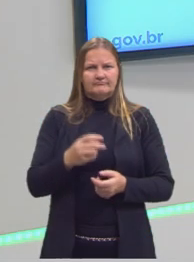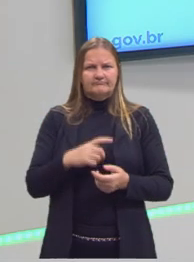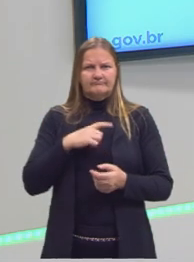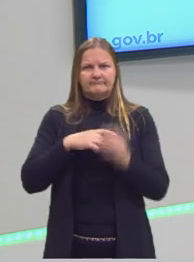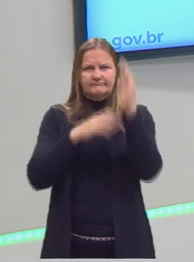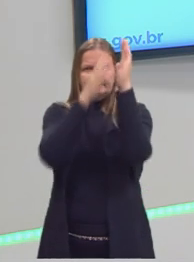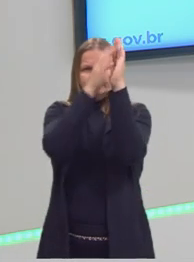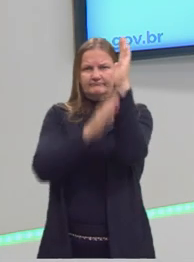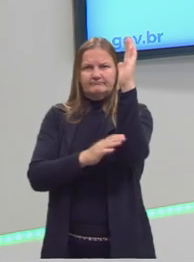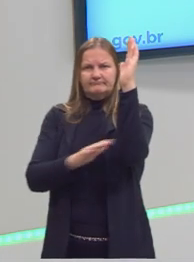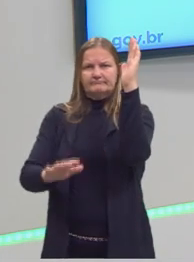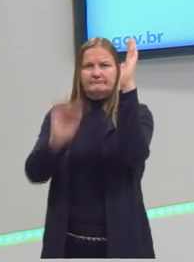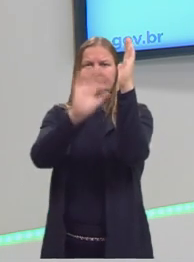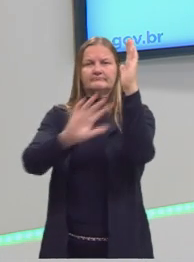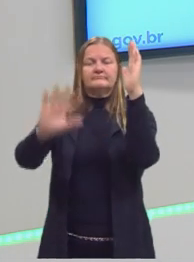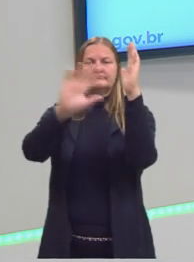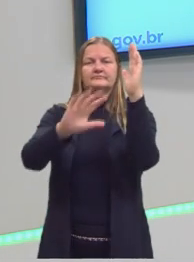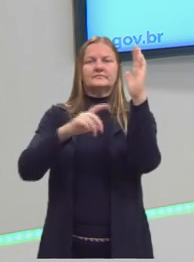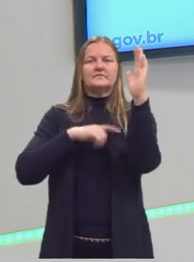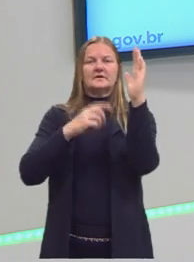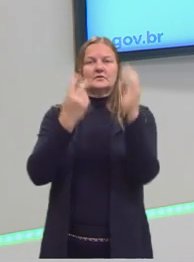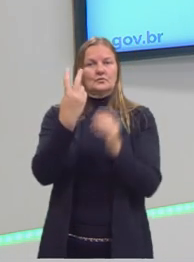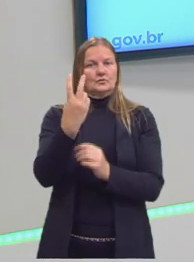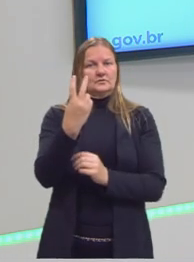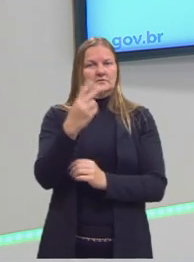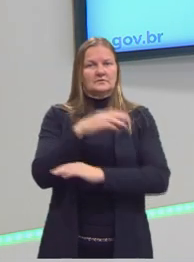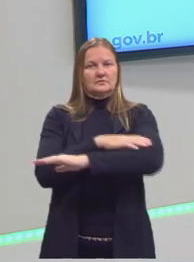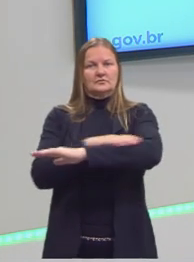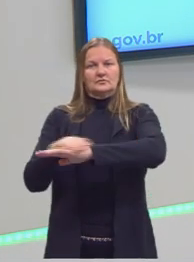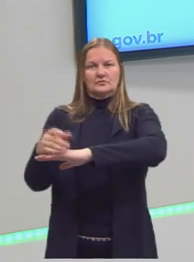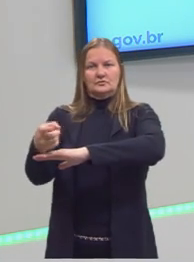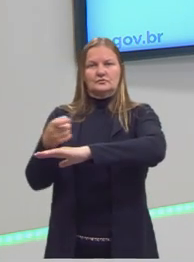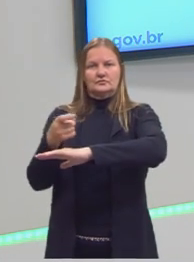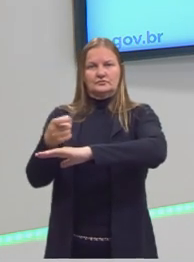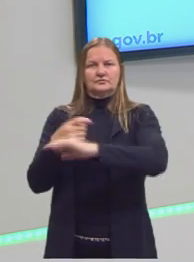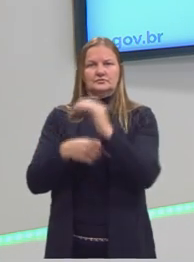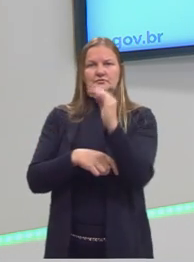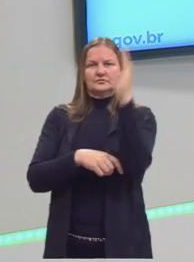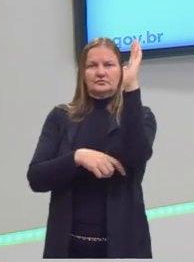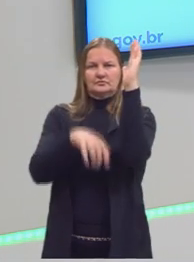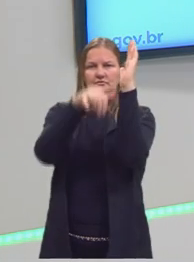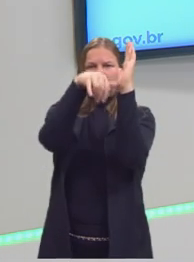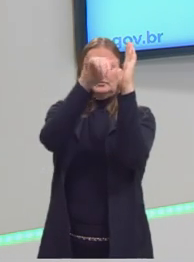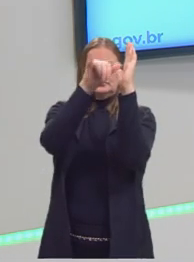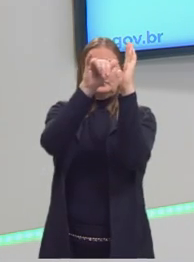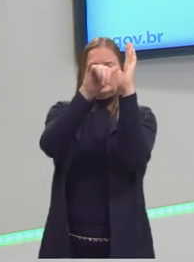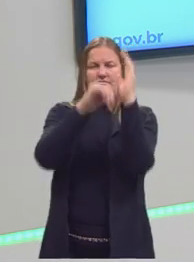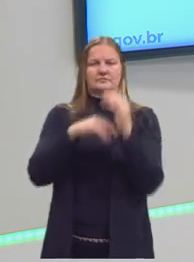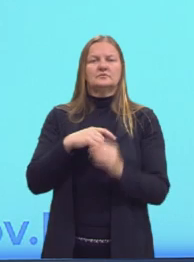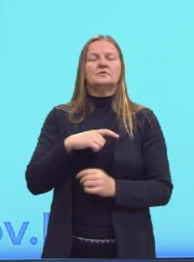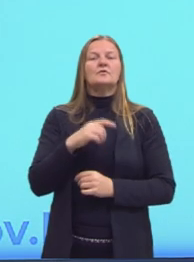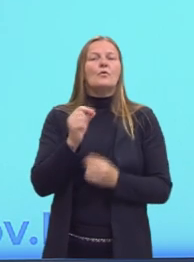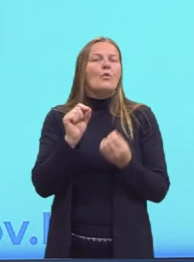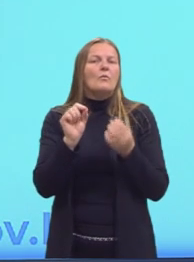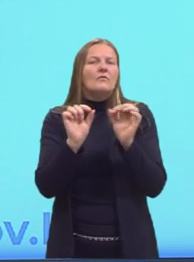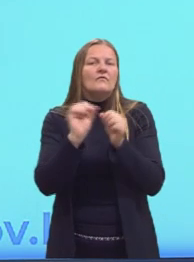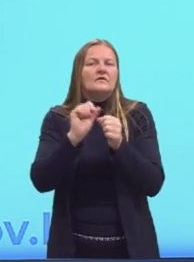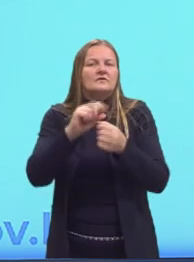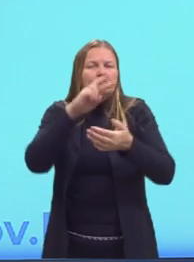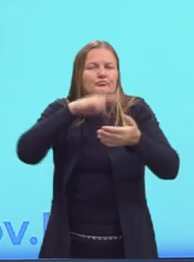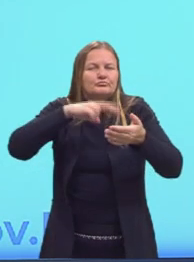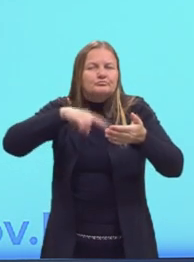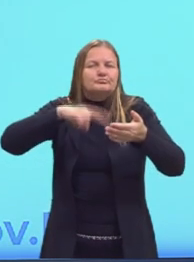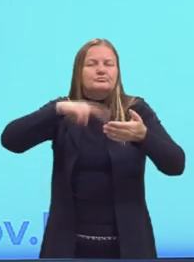cartesiano, nós temos os dois eixos, o eixo horizontal e o eixo vertical, e nós vamos, né, ali ler